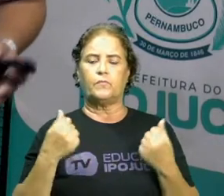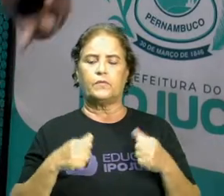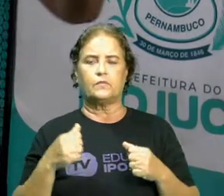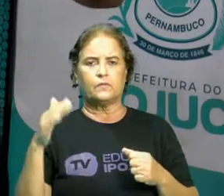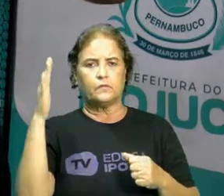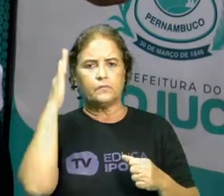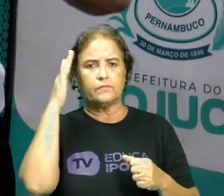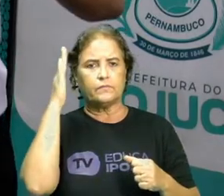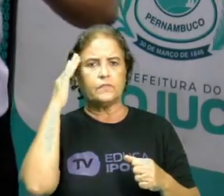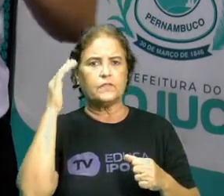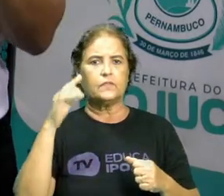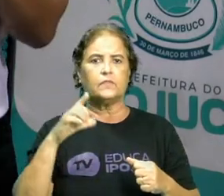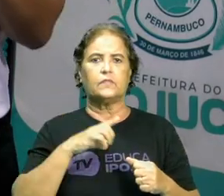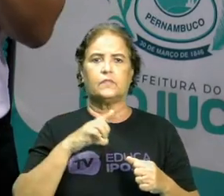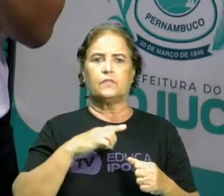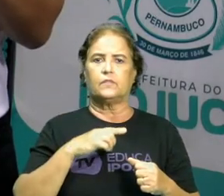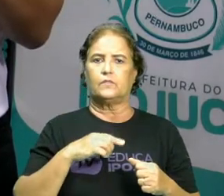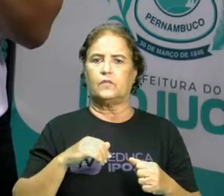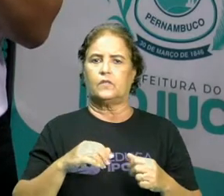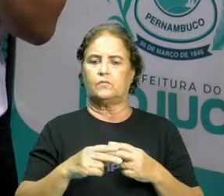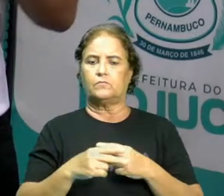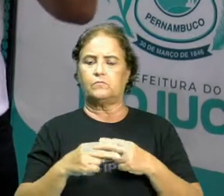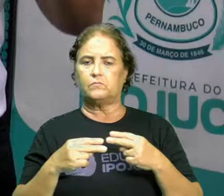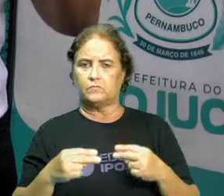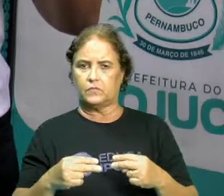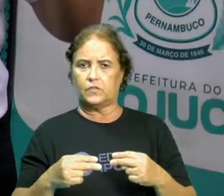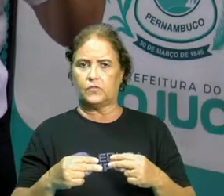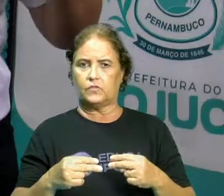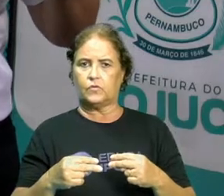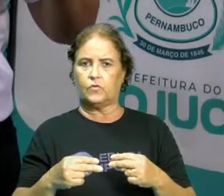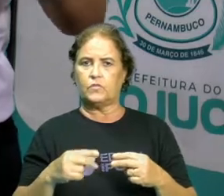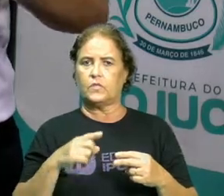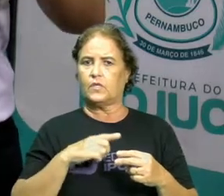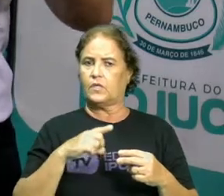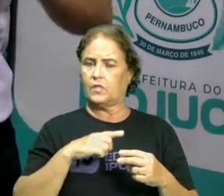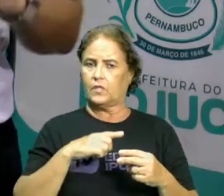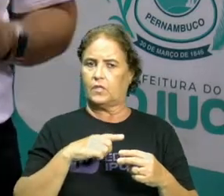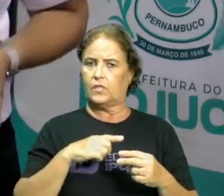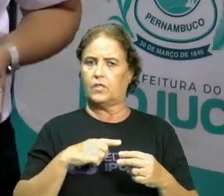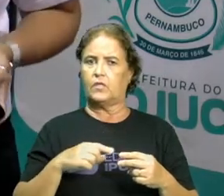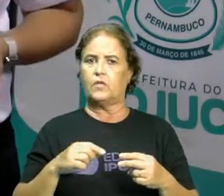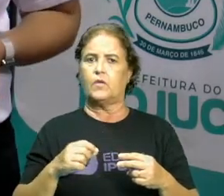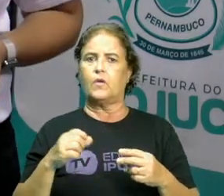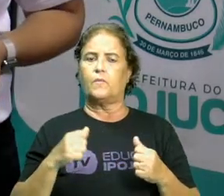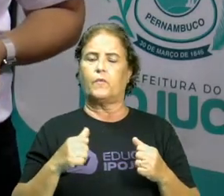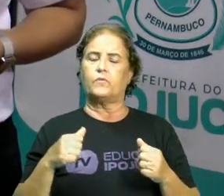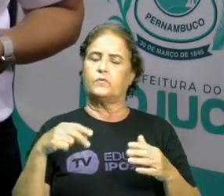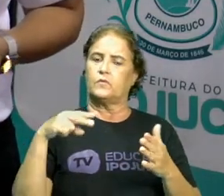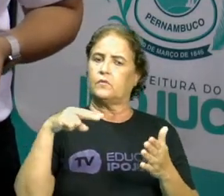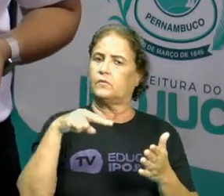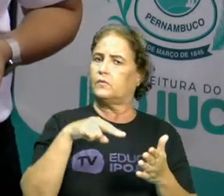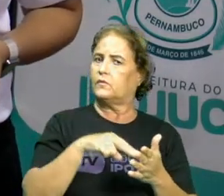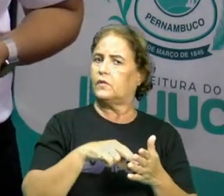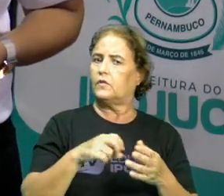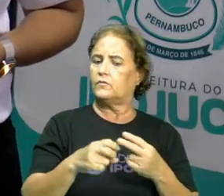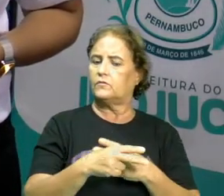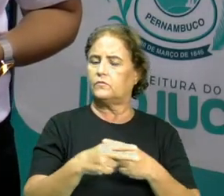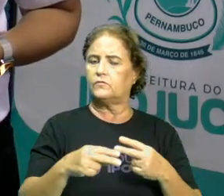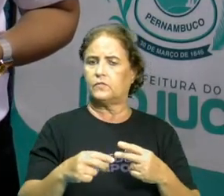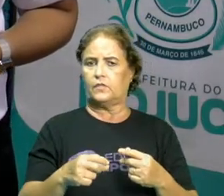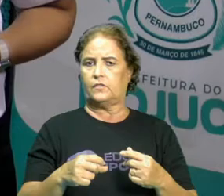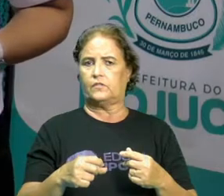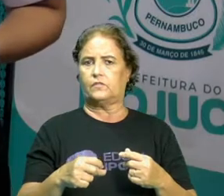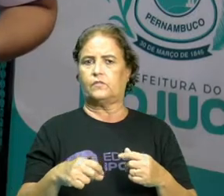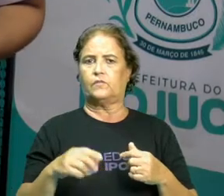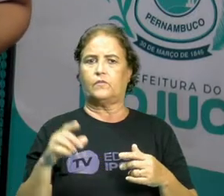que esses aparelhos, os componentes elétricos, eles podem ser ligados de várias formas. Que é isso que a gente